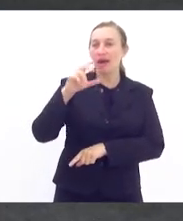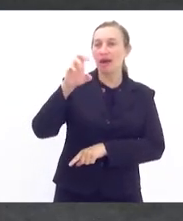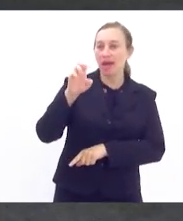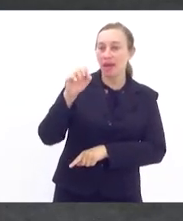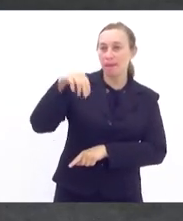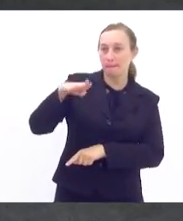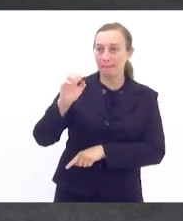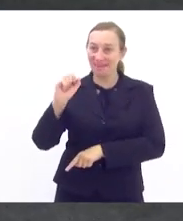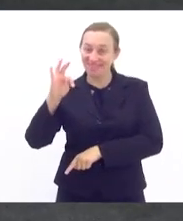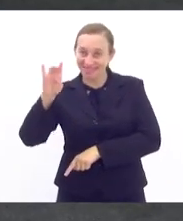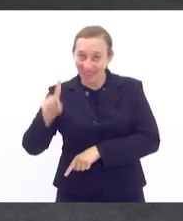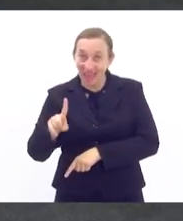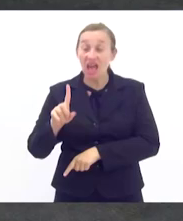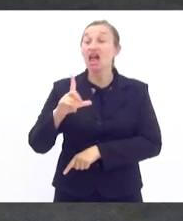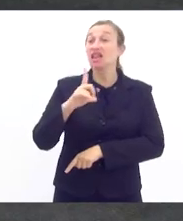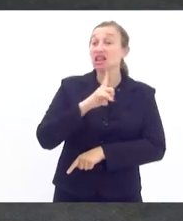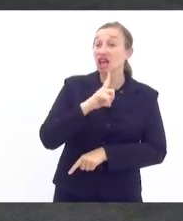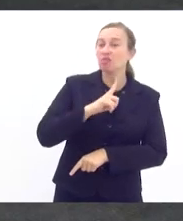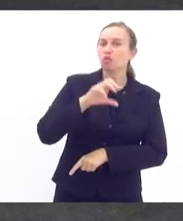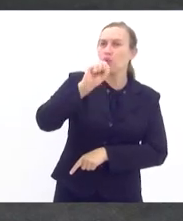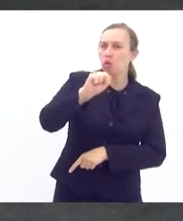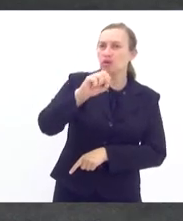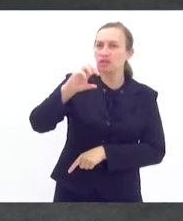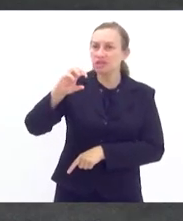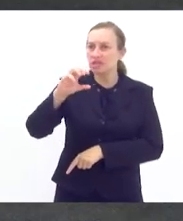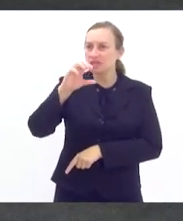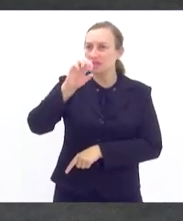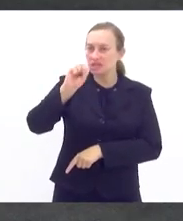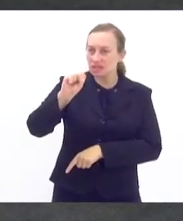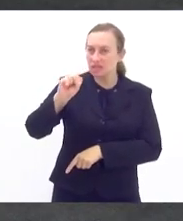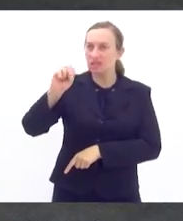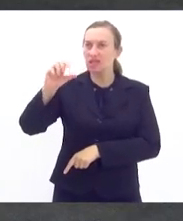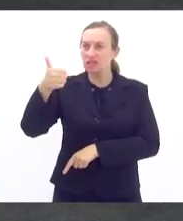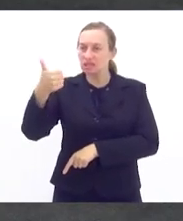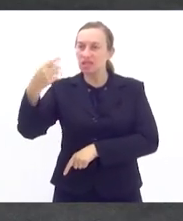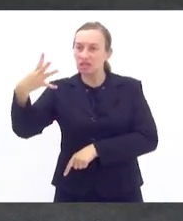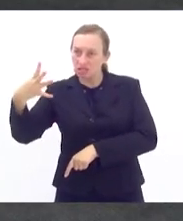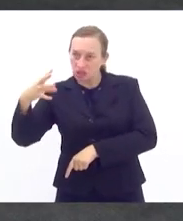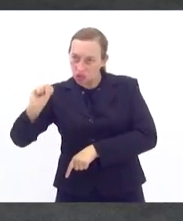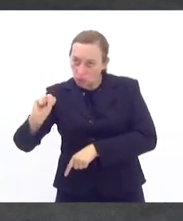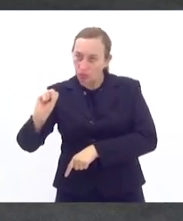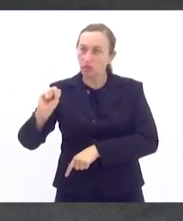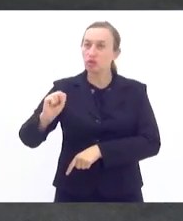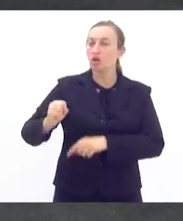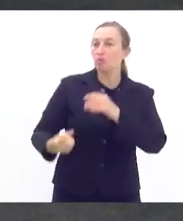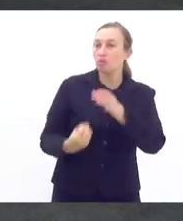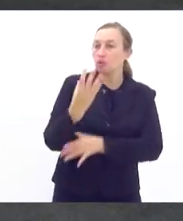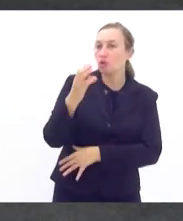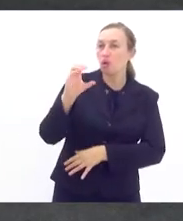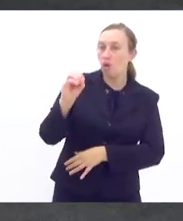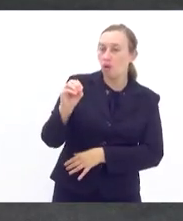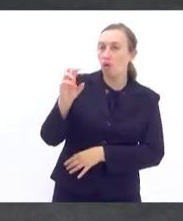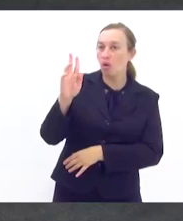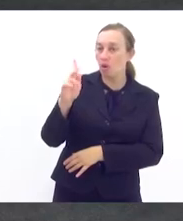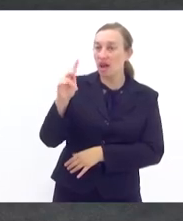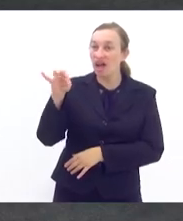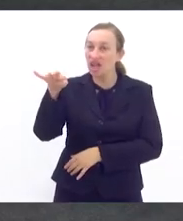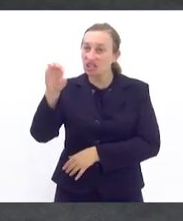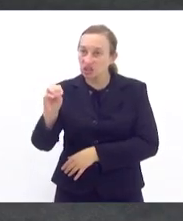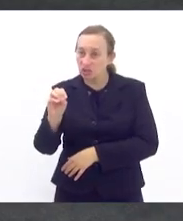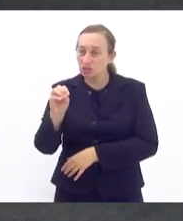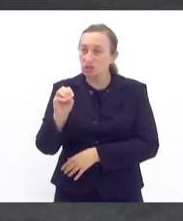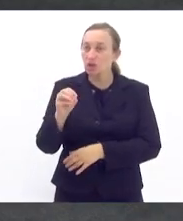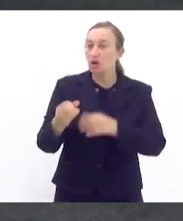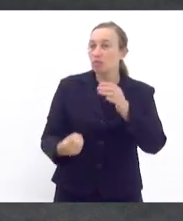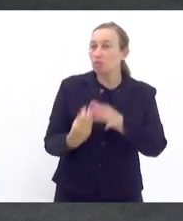nós temos 818 produtores de orgânicos que estão distribuídos em